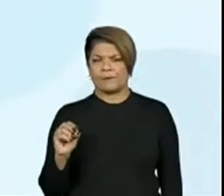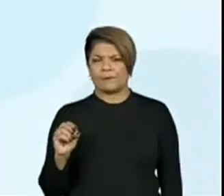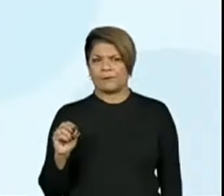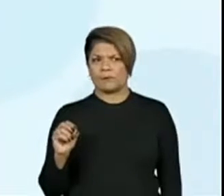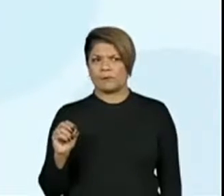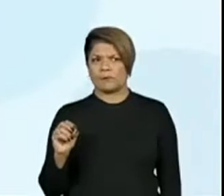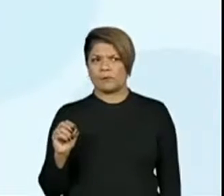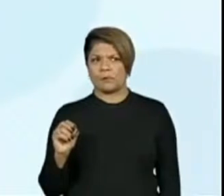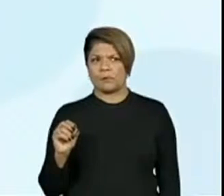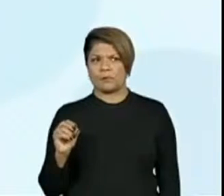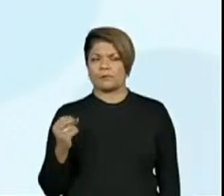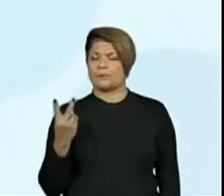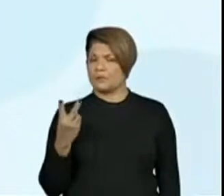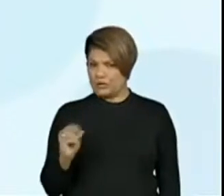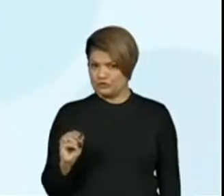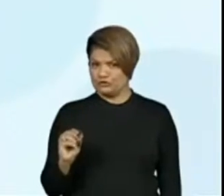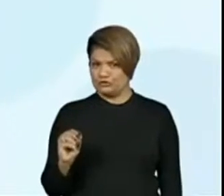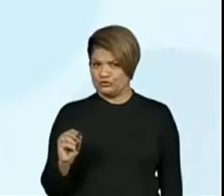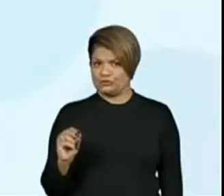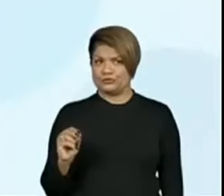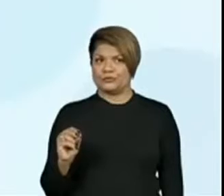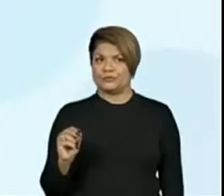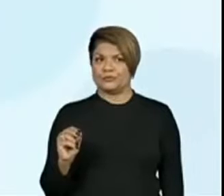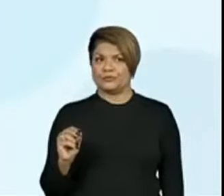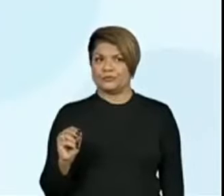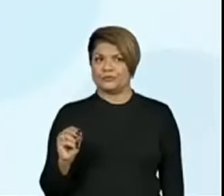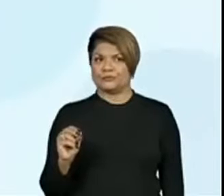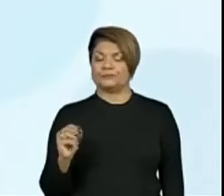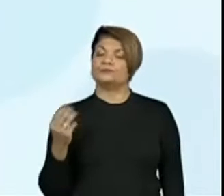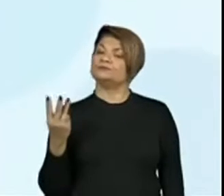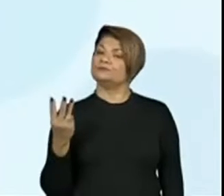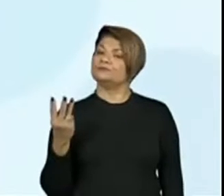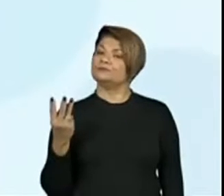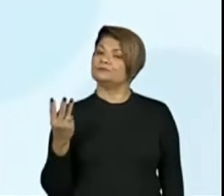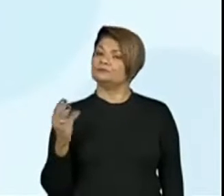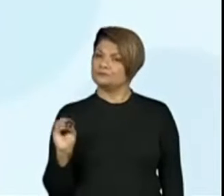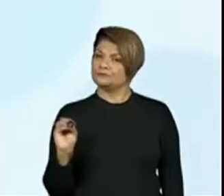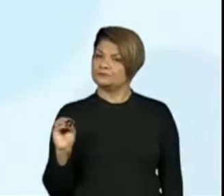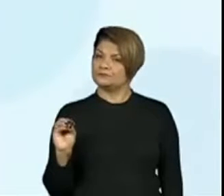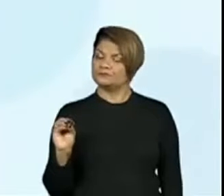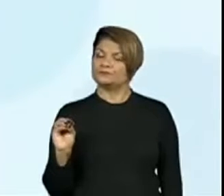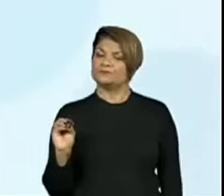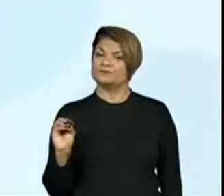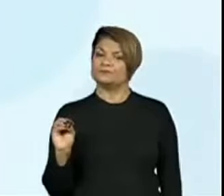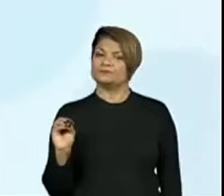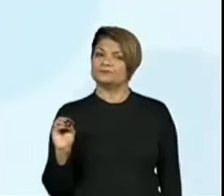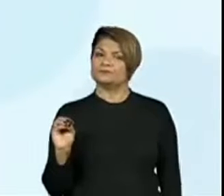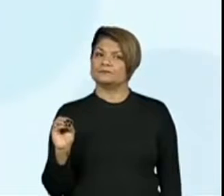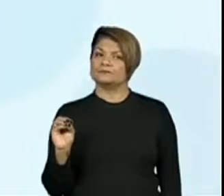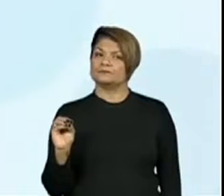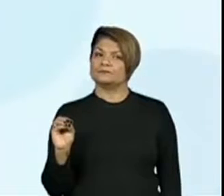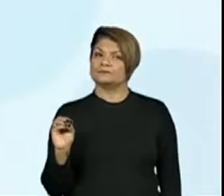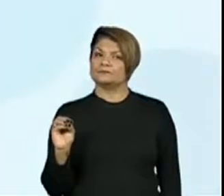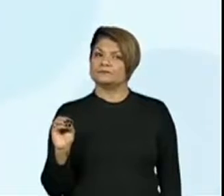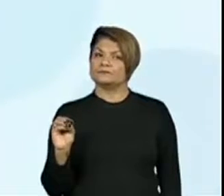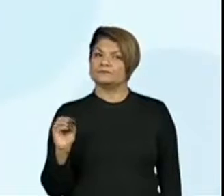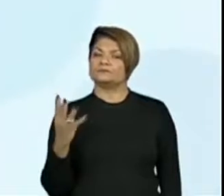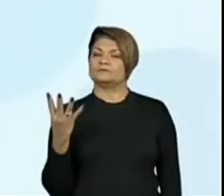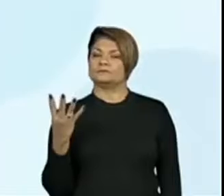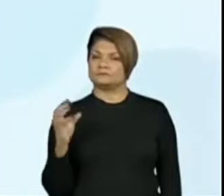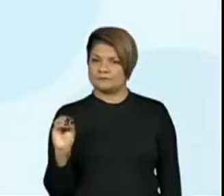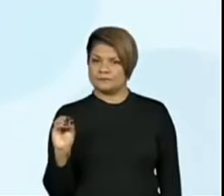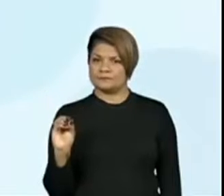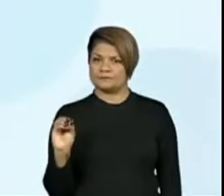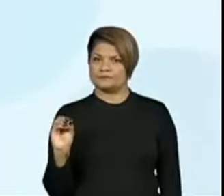nós temos 20. E aqui? 30. Aqui nós temos